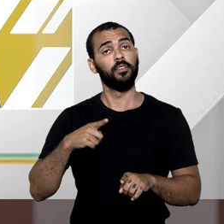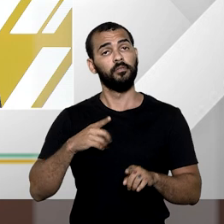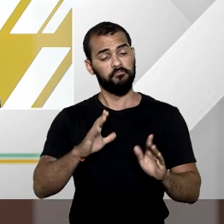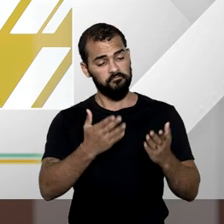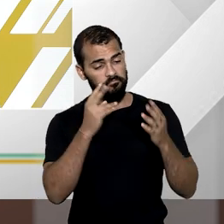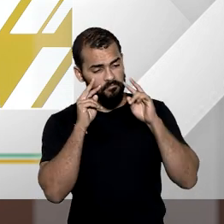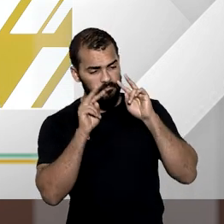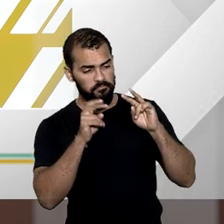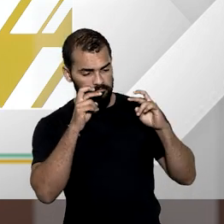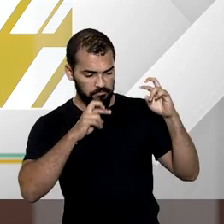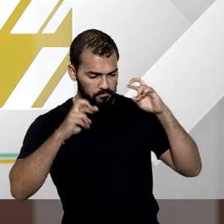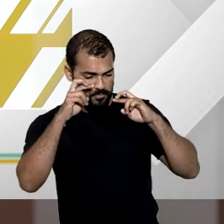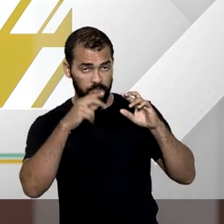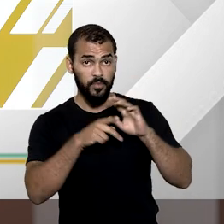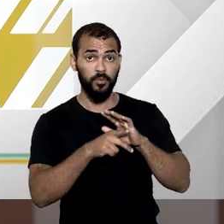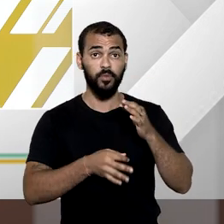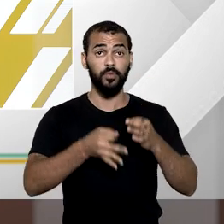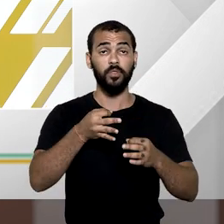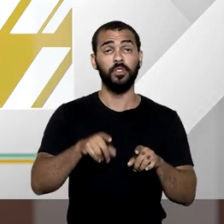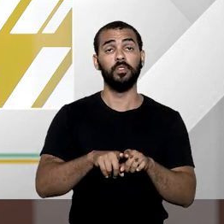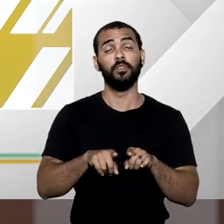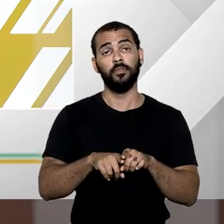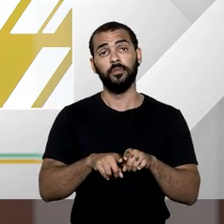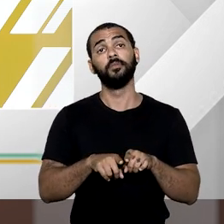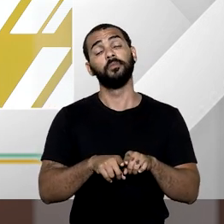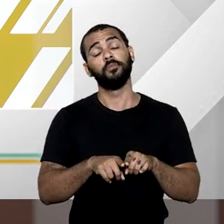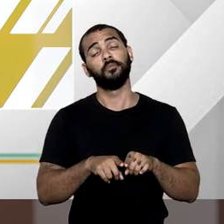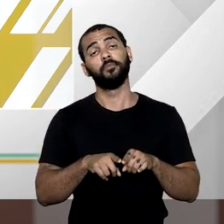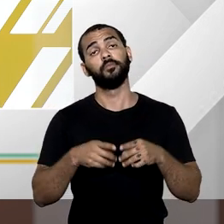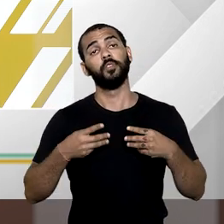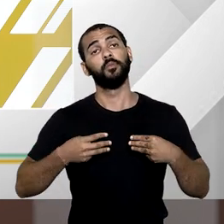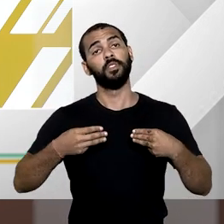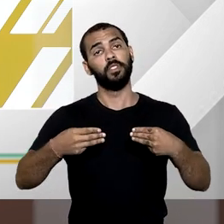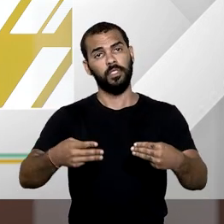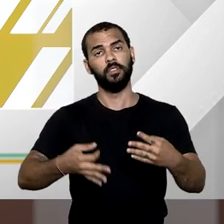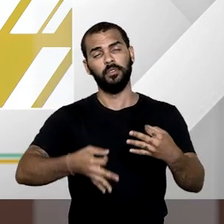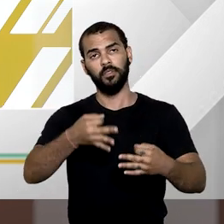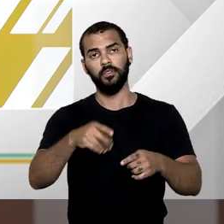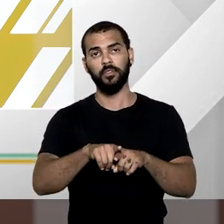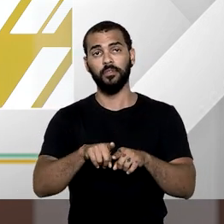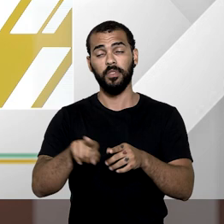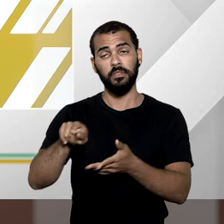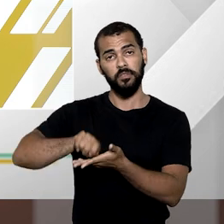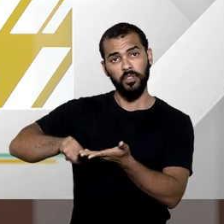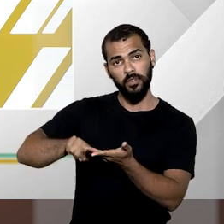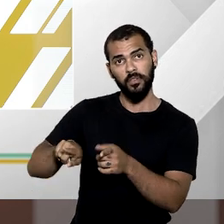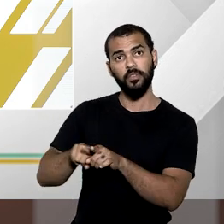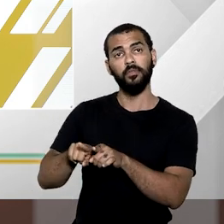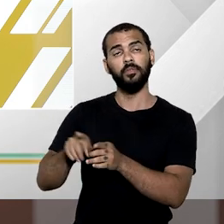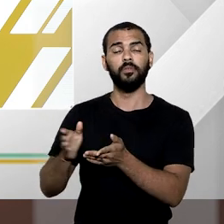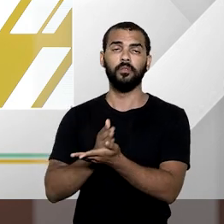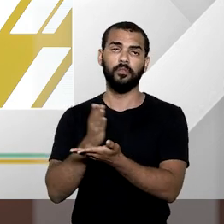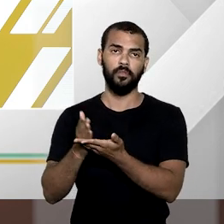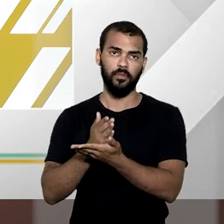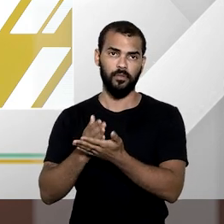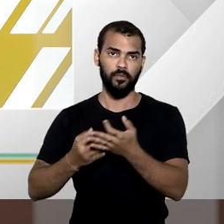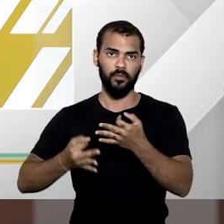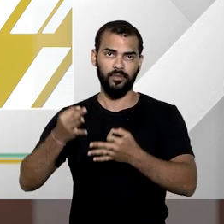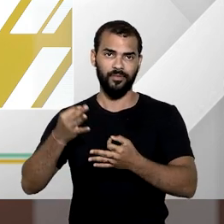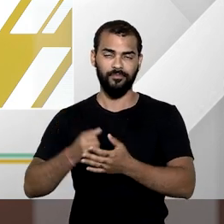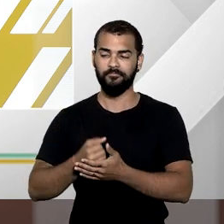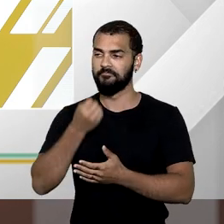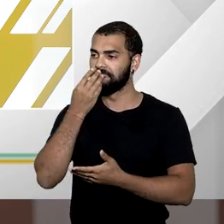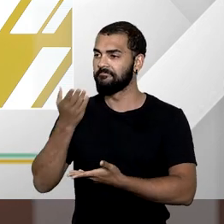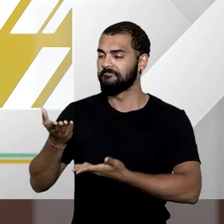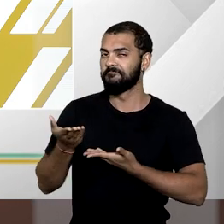É atualmente consultor jurídico e advogado militante e autor de obras jurídicas. Professor Sérgio, seja muito bem